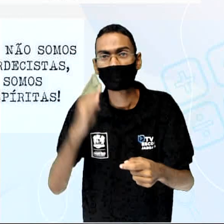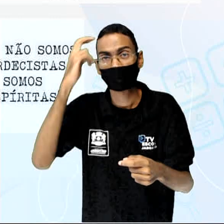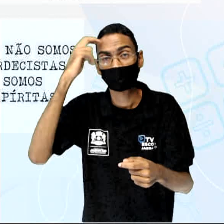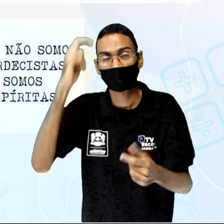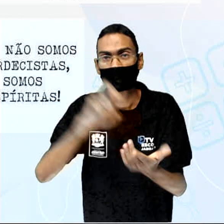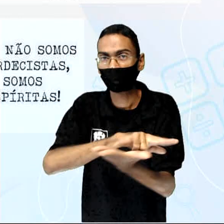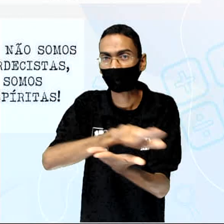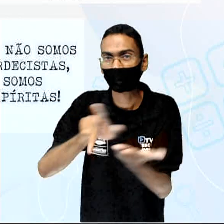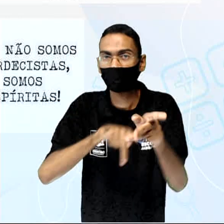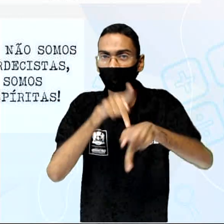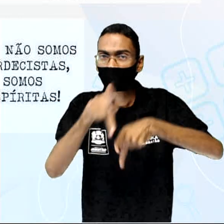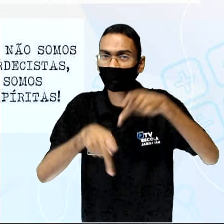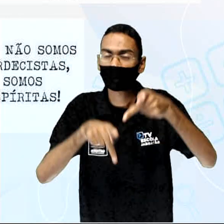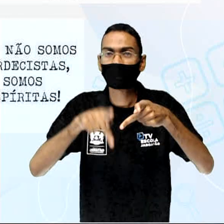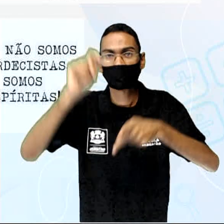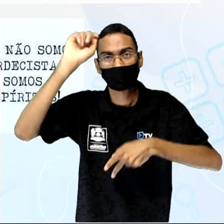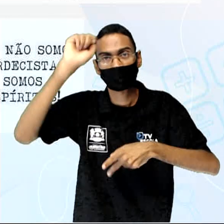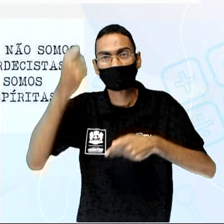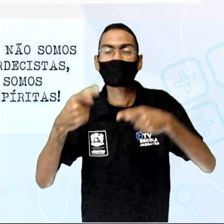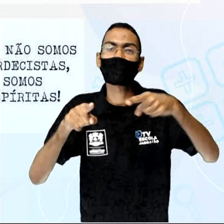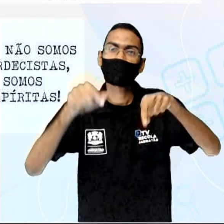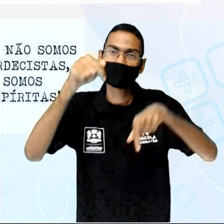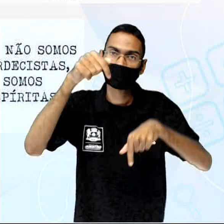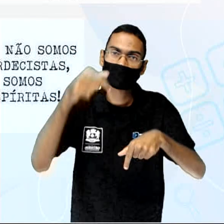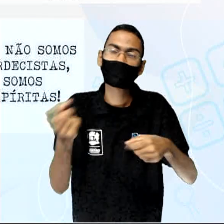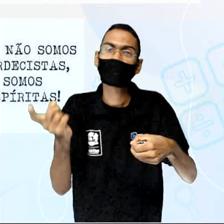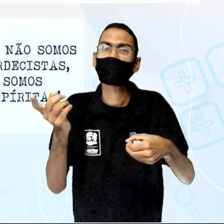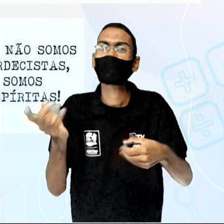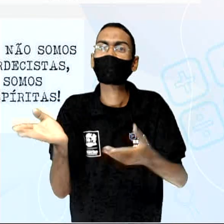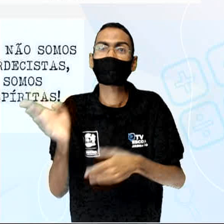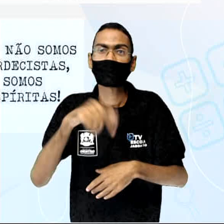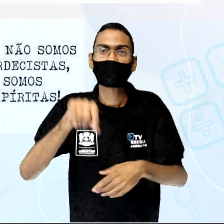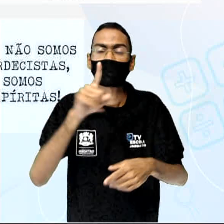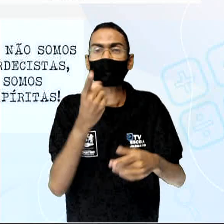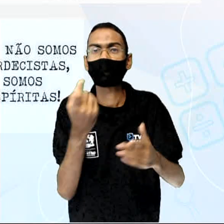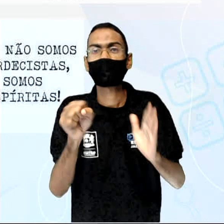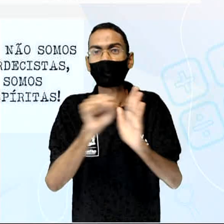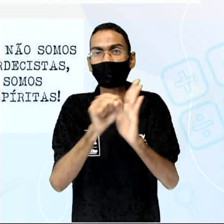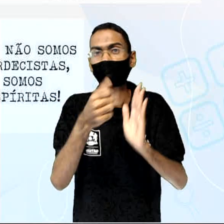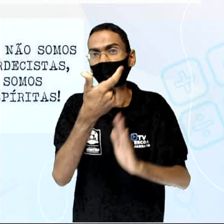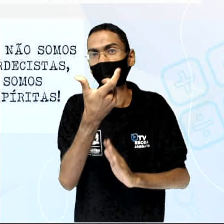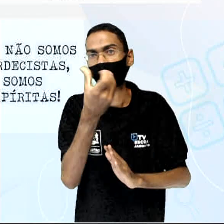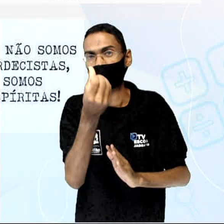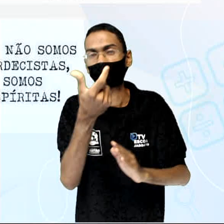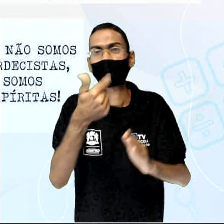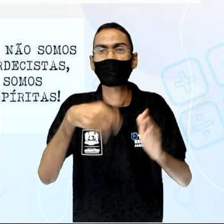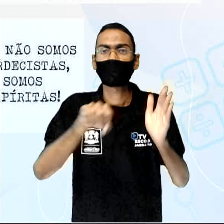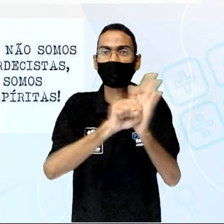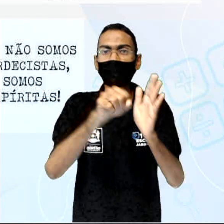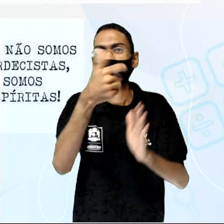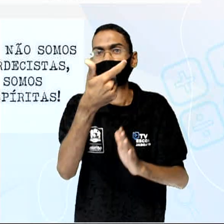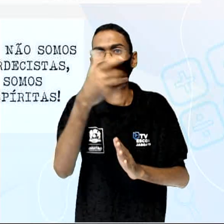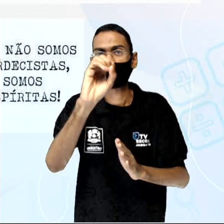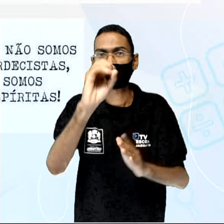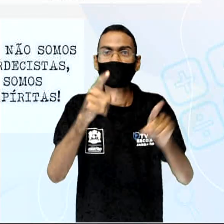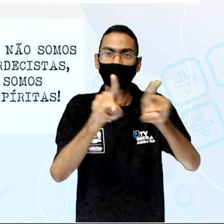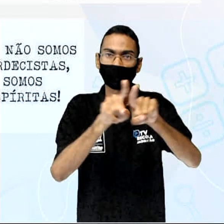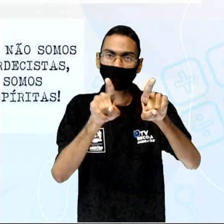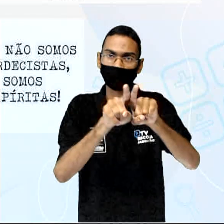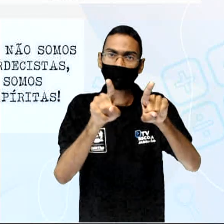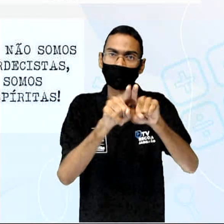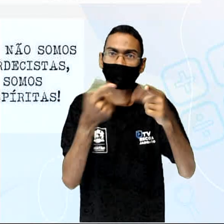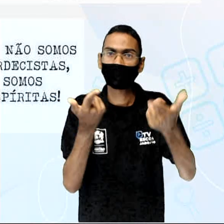diversos povos africanos trazidos entre os séculos XVI e XIX. Elas possuem influências de